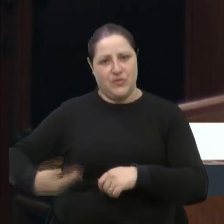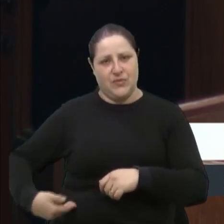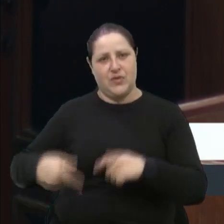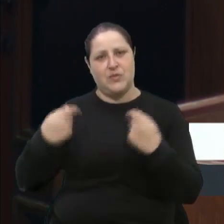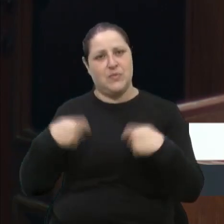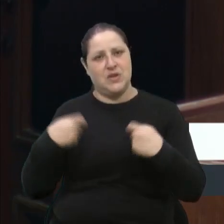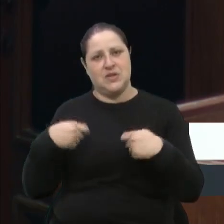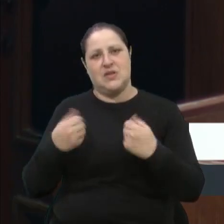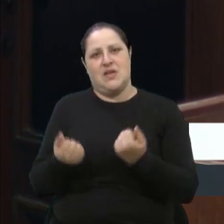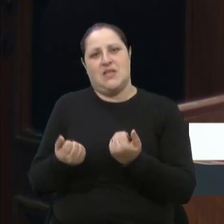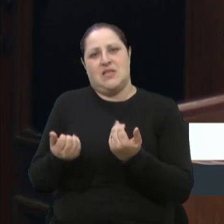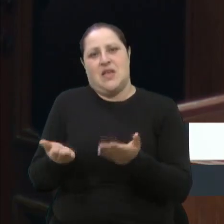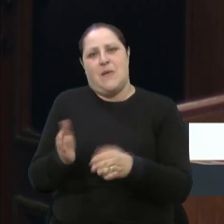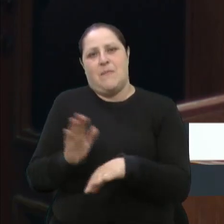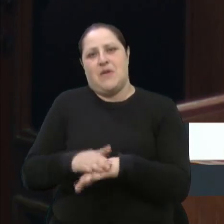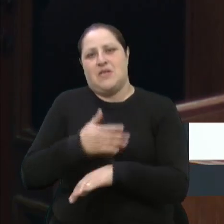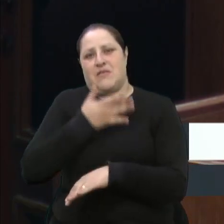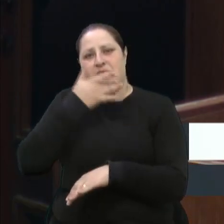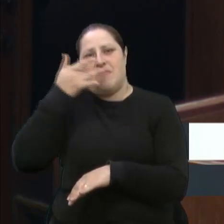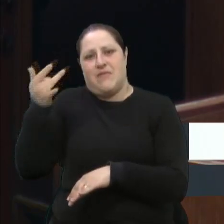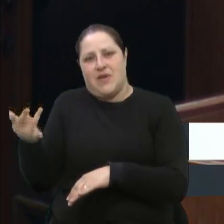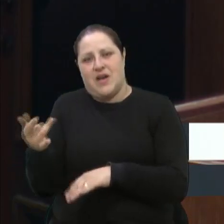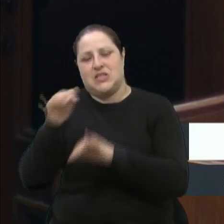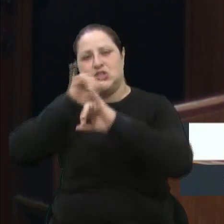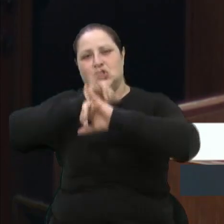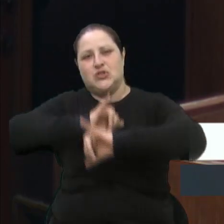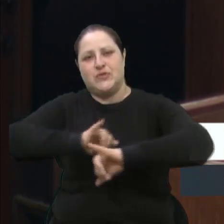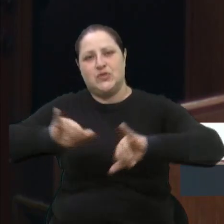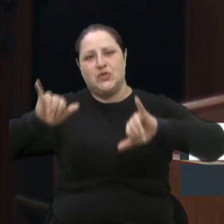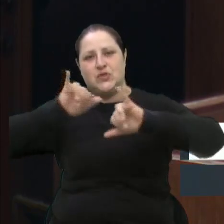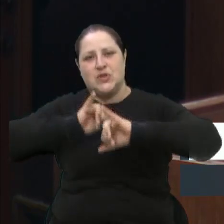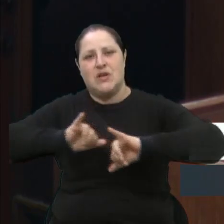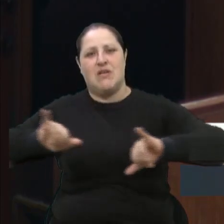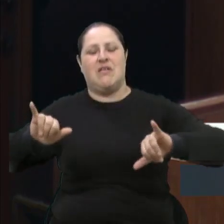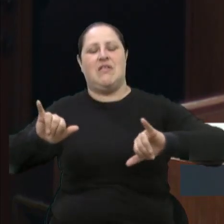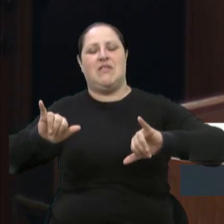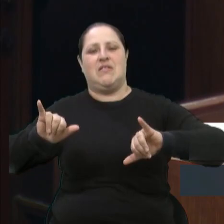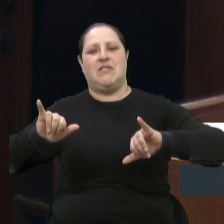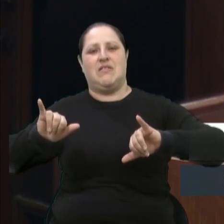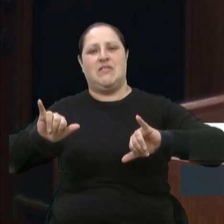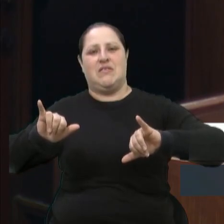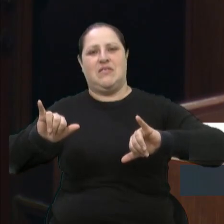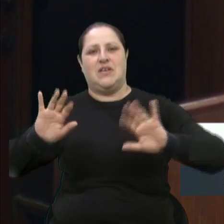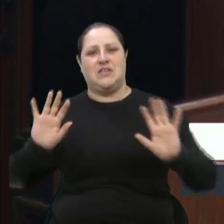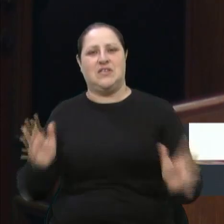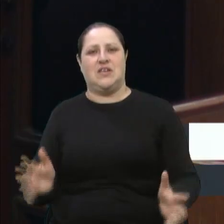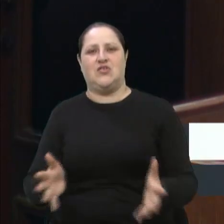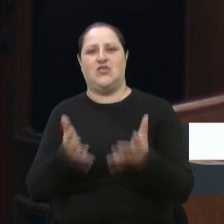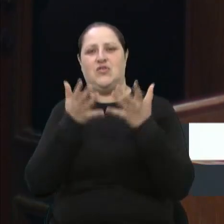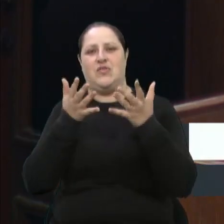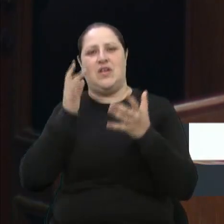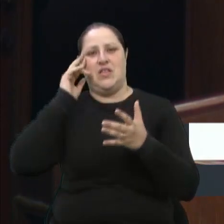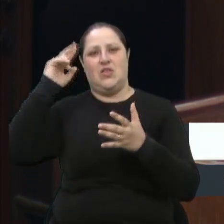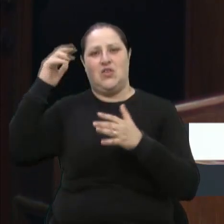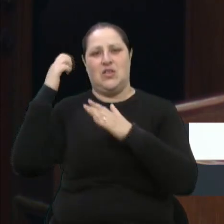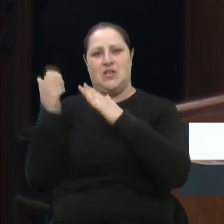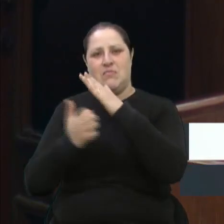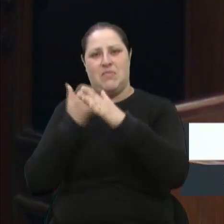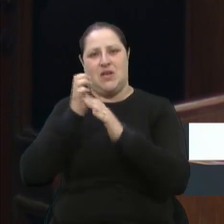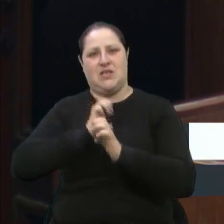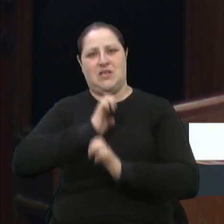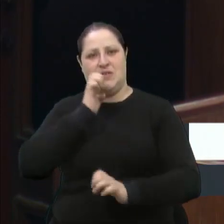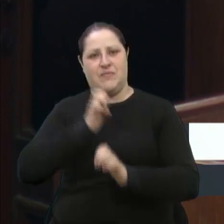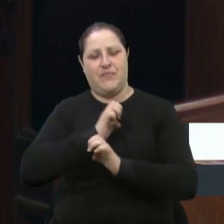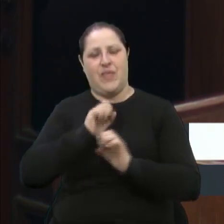facilitar, facilitar, divulgar, incentivar esse empreendedorismo e são ações simples como essa